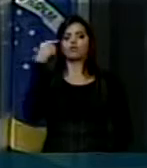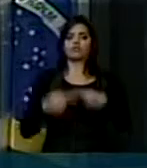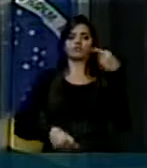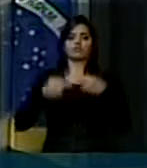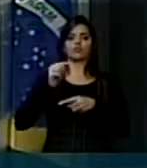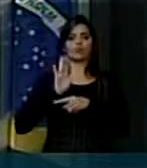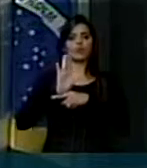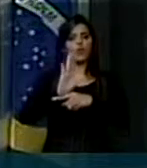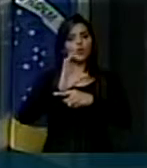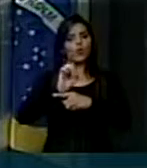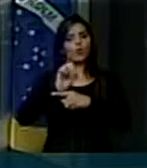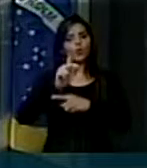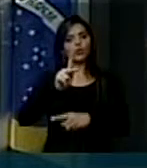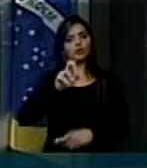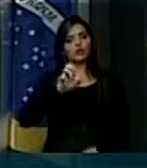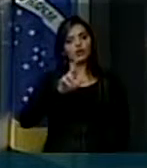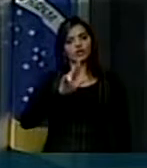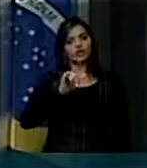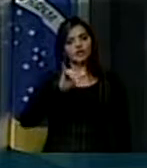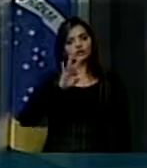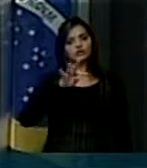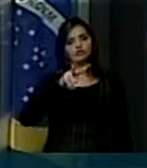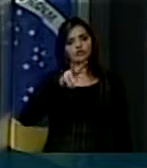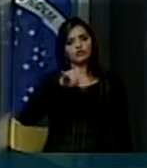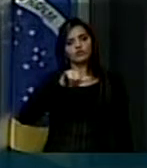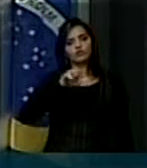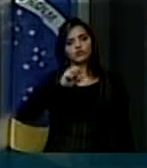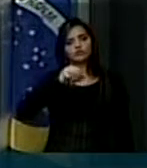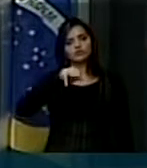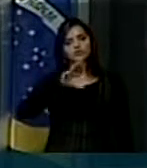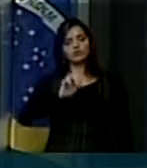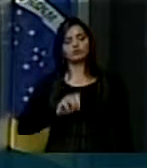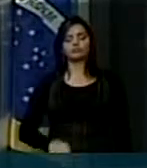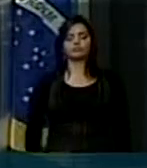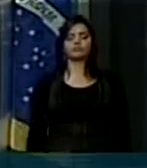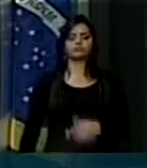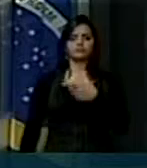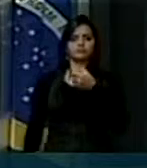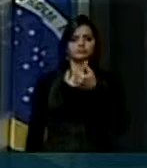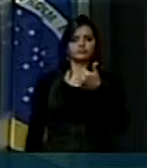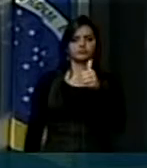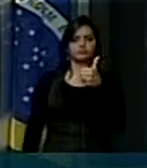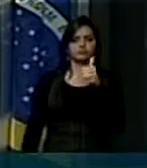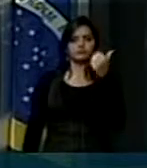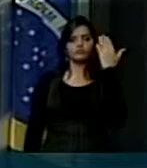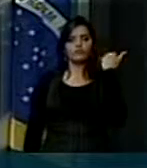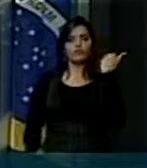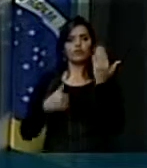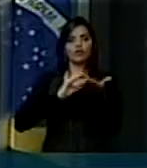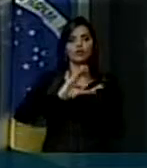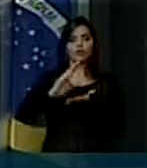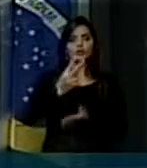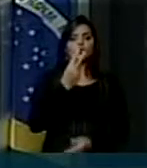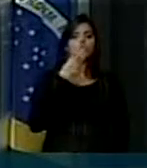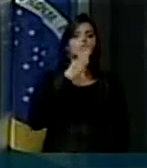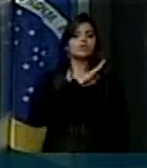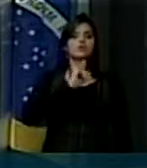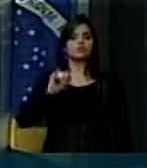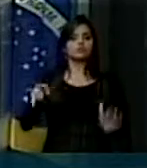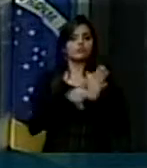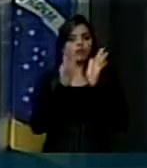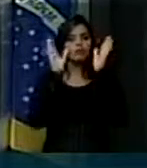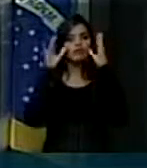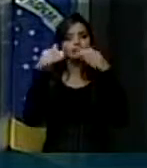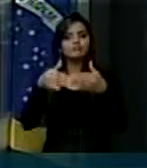Segundo o presidente da Unimed Brasil, Eudes Freitas, em 2011 foi investido mais de 2 bilhões no tocante